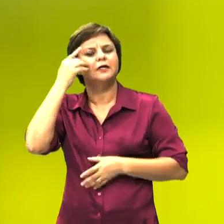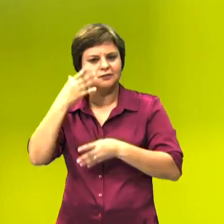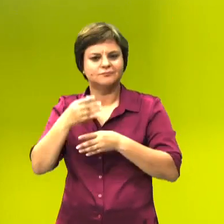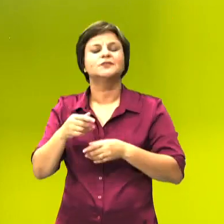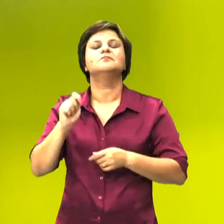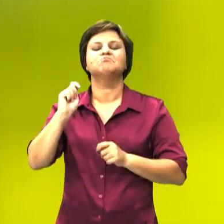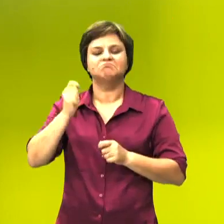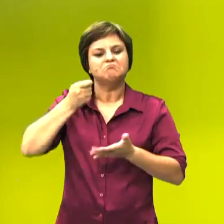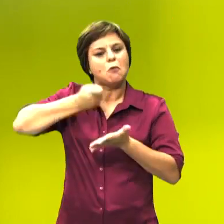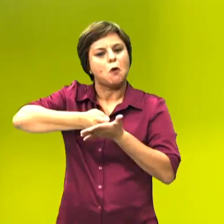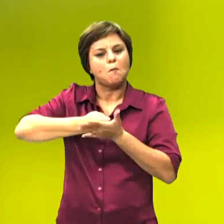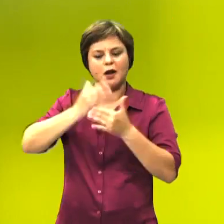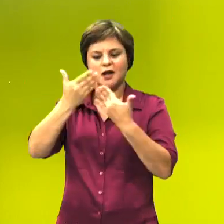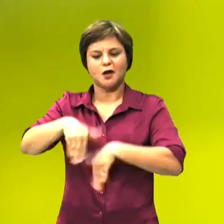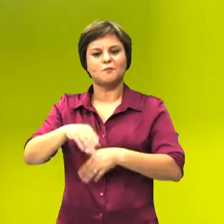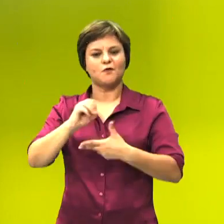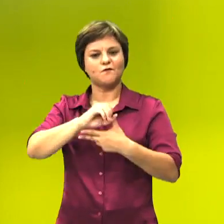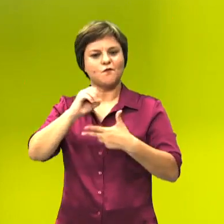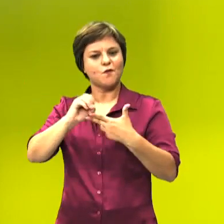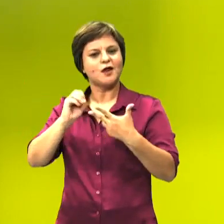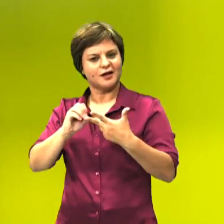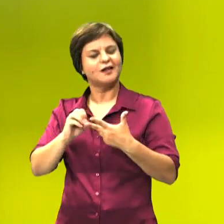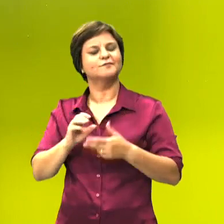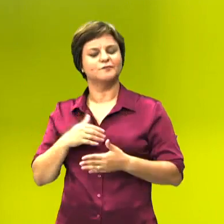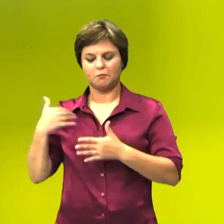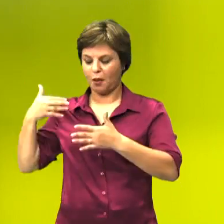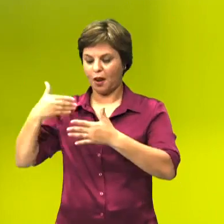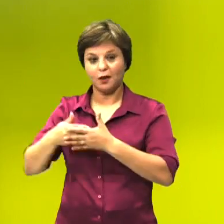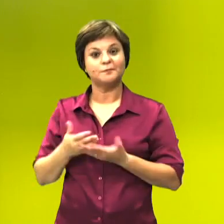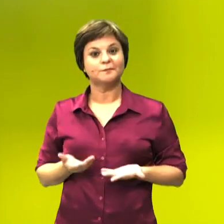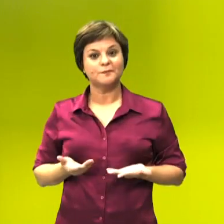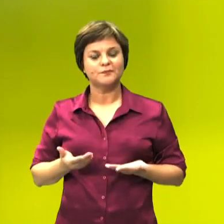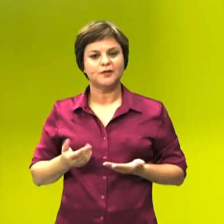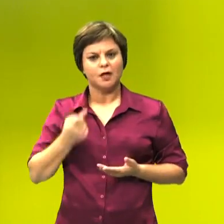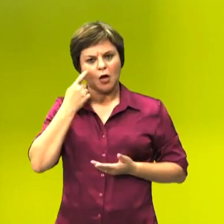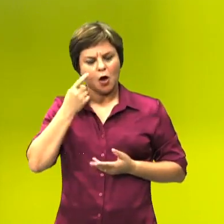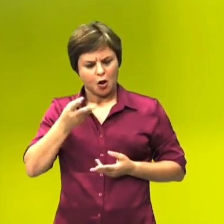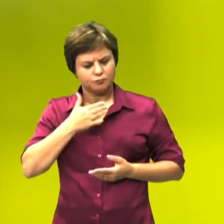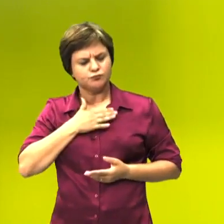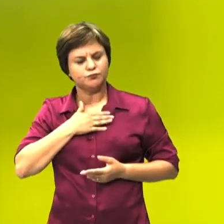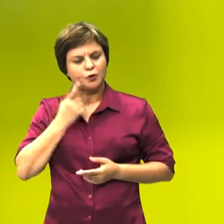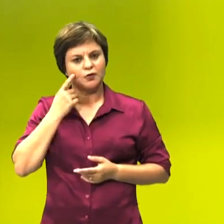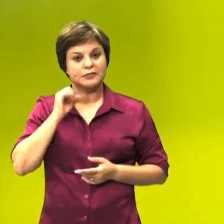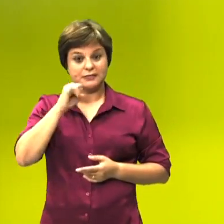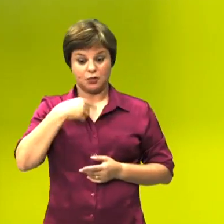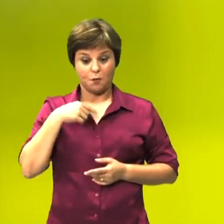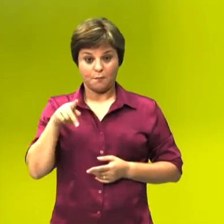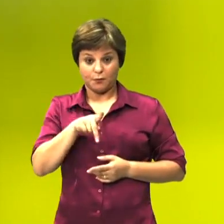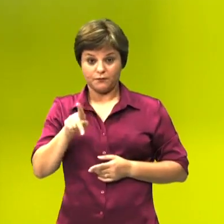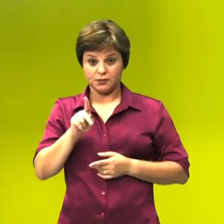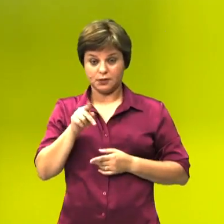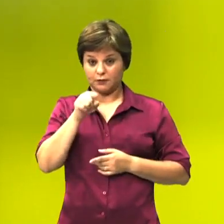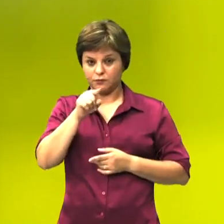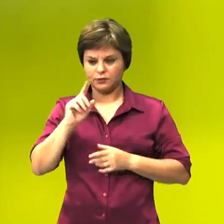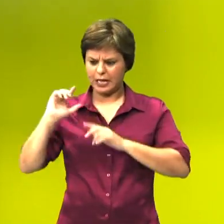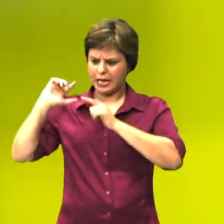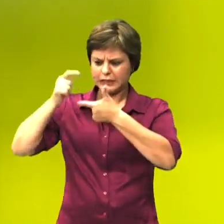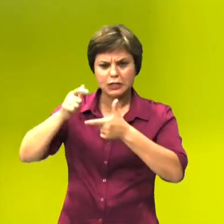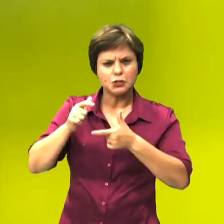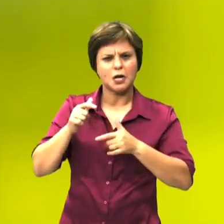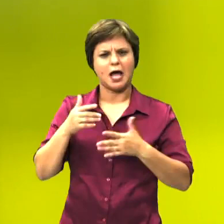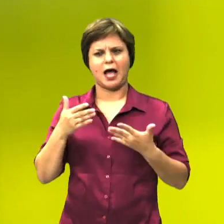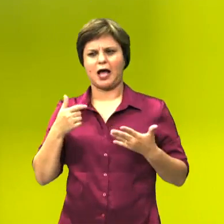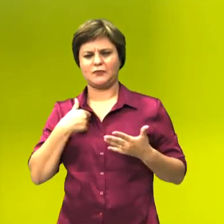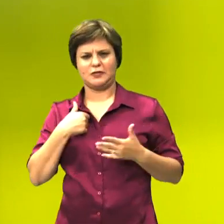o Enem tem cobrado nos últimos anos. Veja aqui comigo. Se eu fosse professor seus, tradicionalzão,